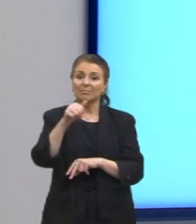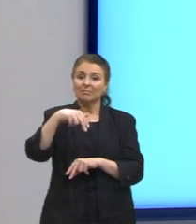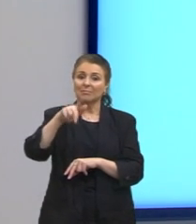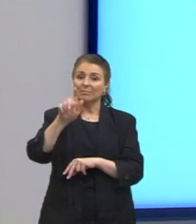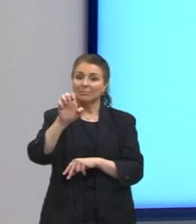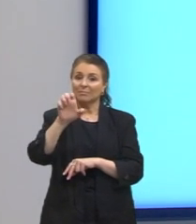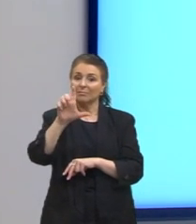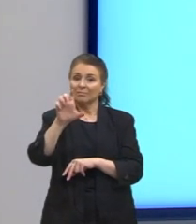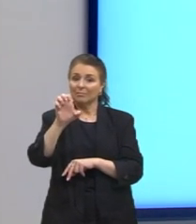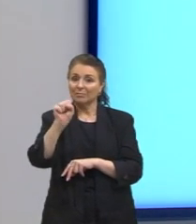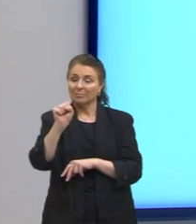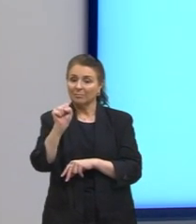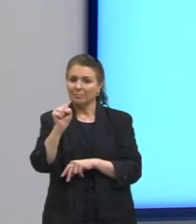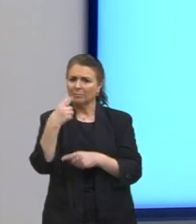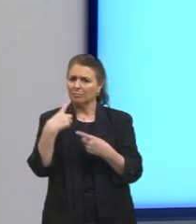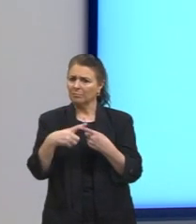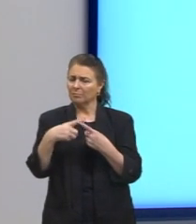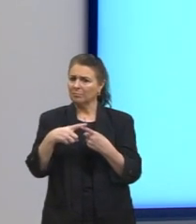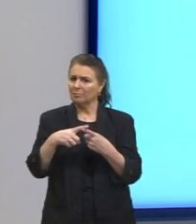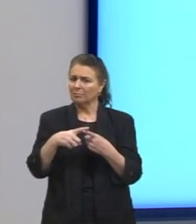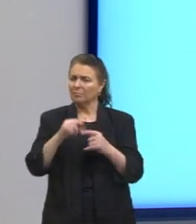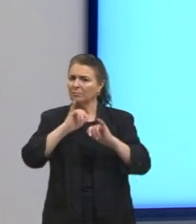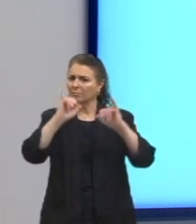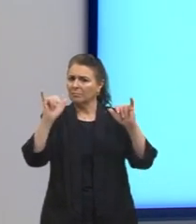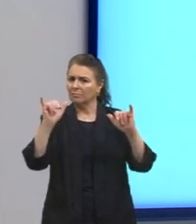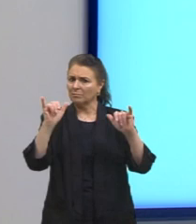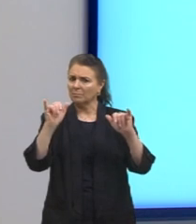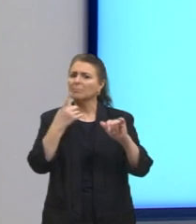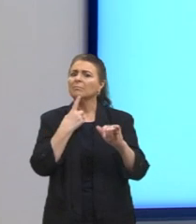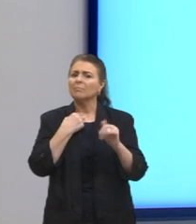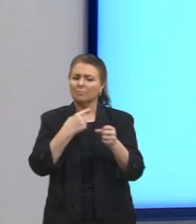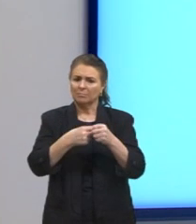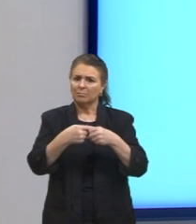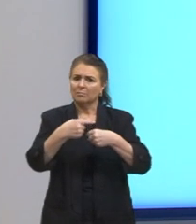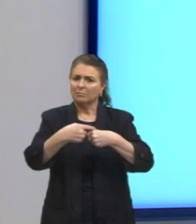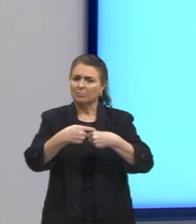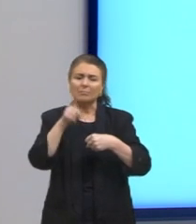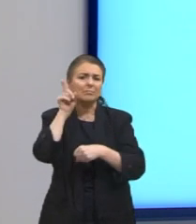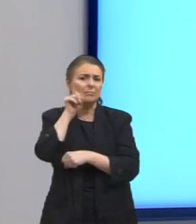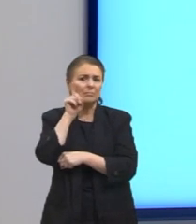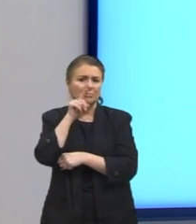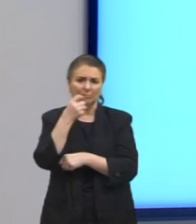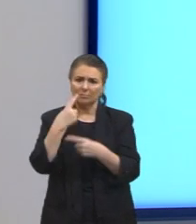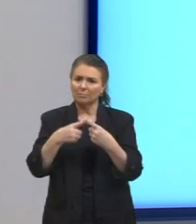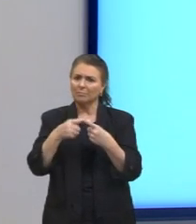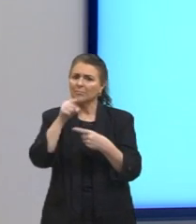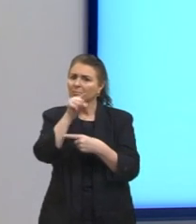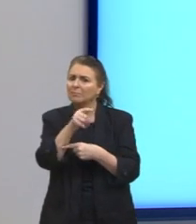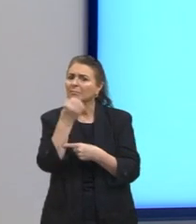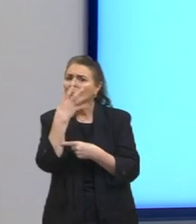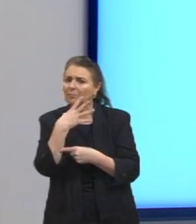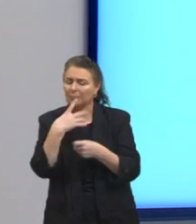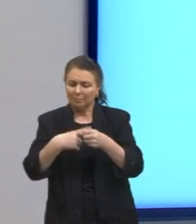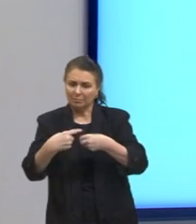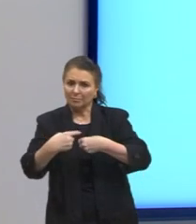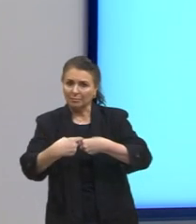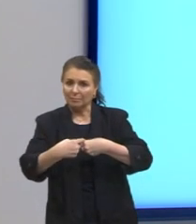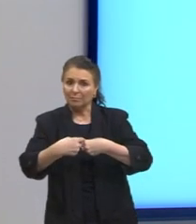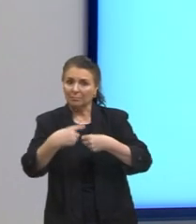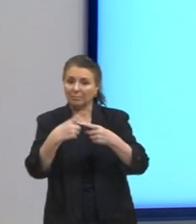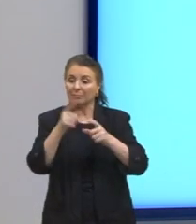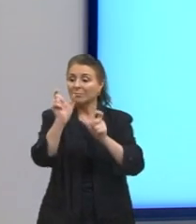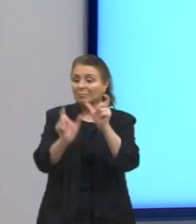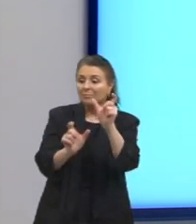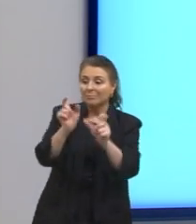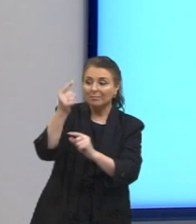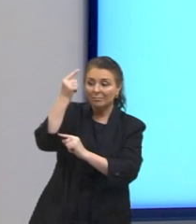essa... Por que ela diz que ela gosta de Los Angeles? Por que para ela Los Angeles é bom? Por que as pessoas acham